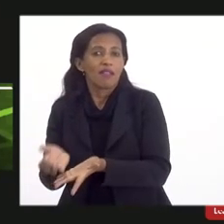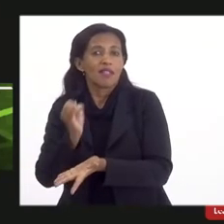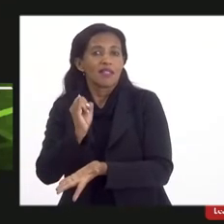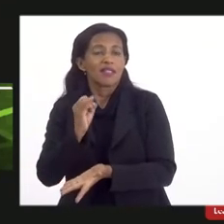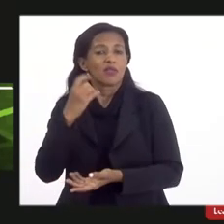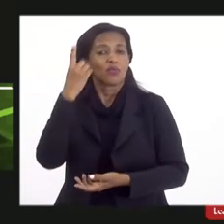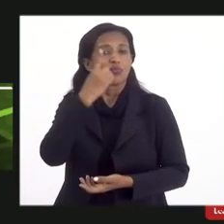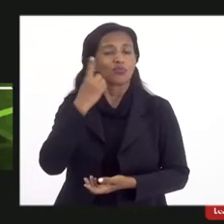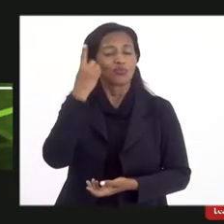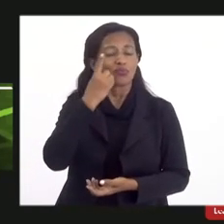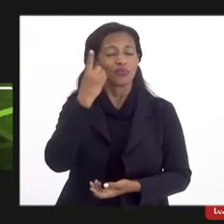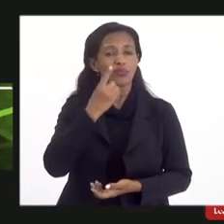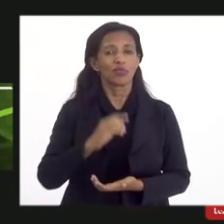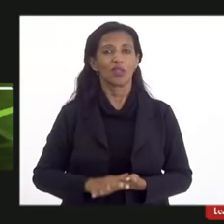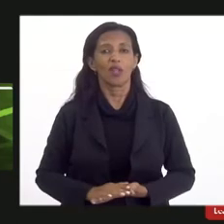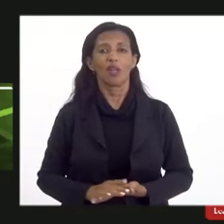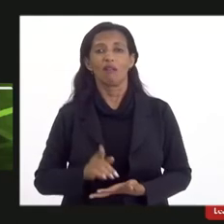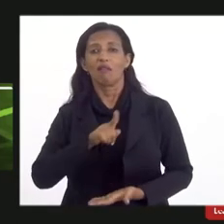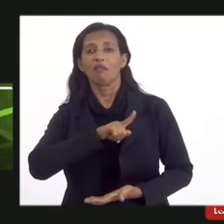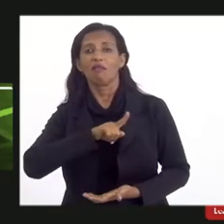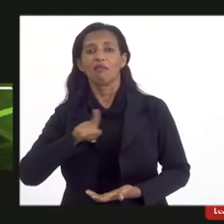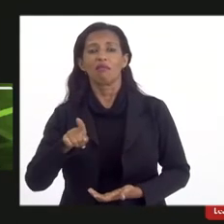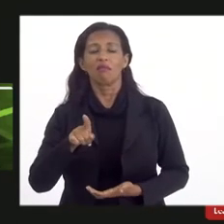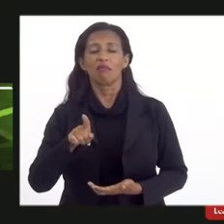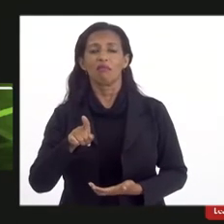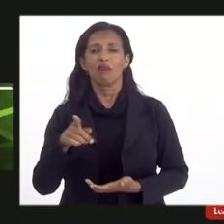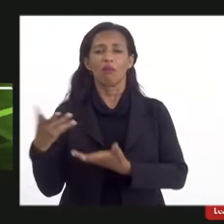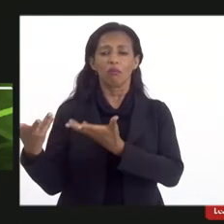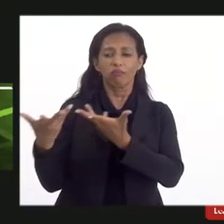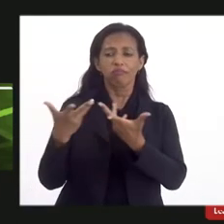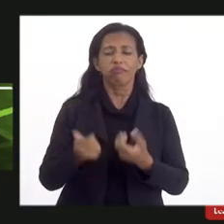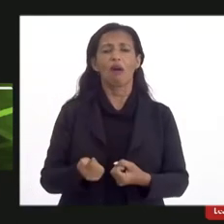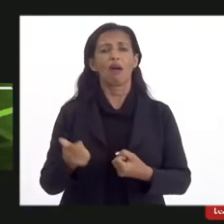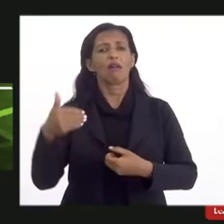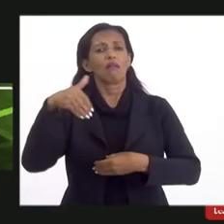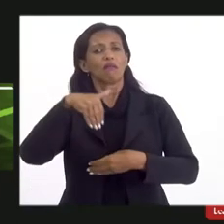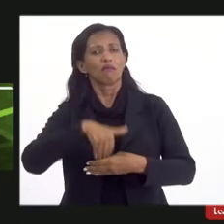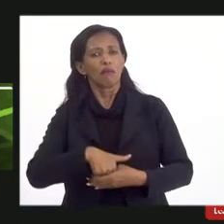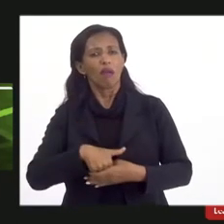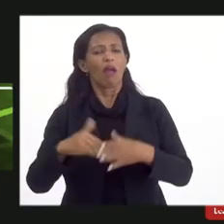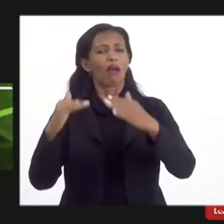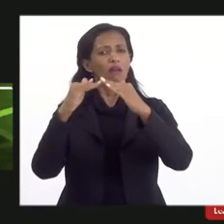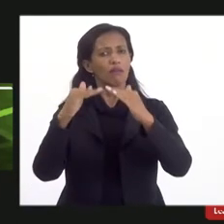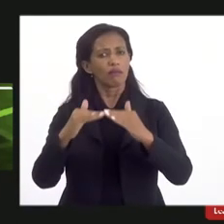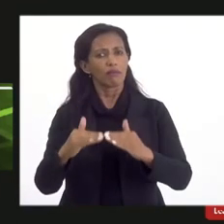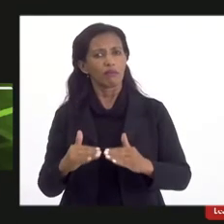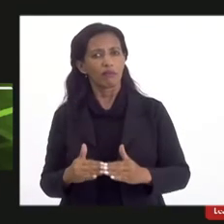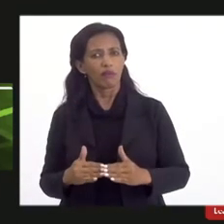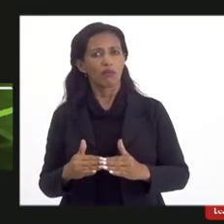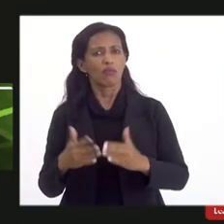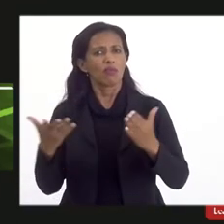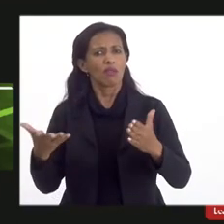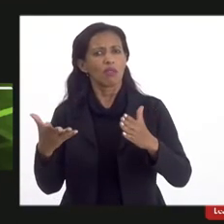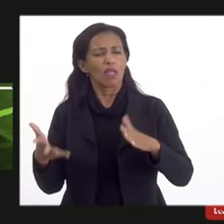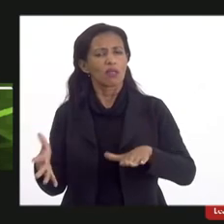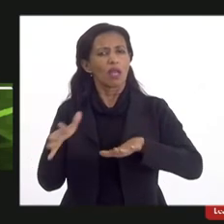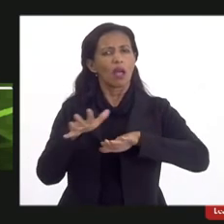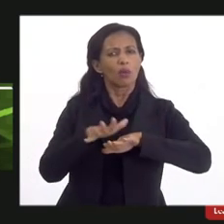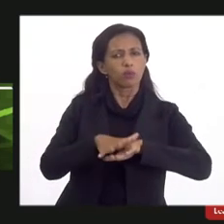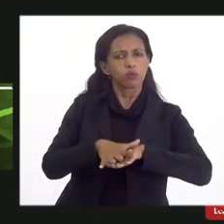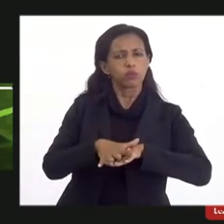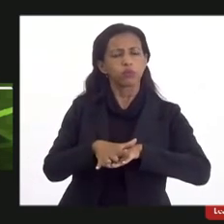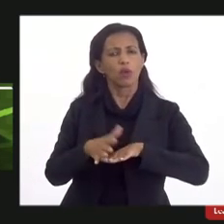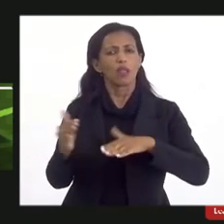deputados não aderirem de não voltarem a favor dessa incorporação